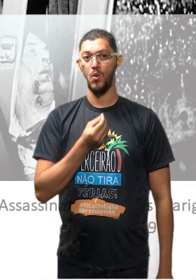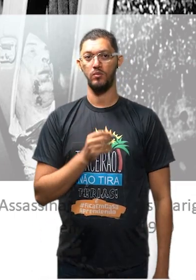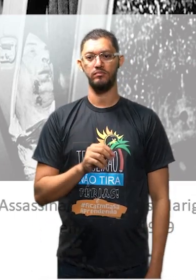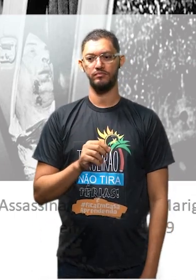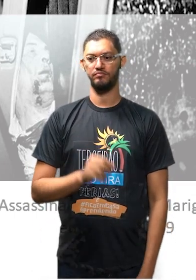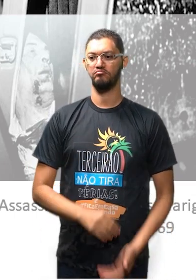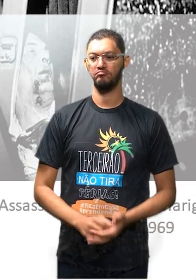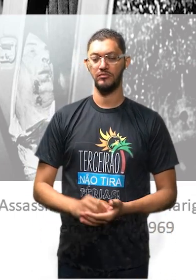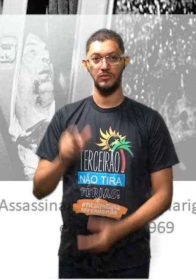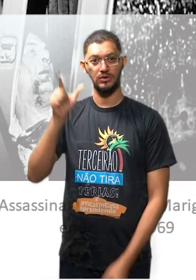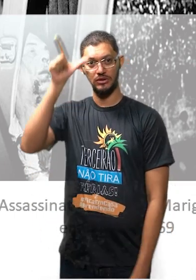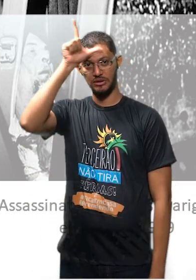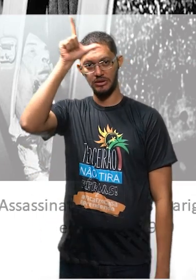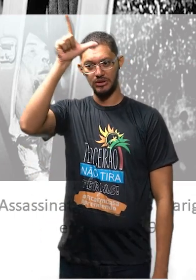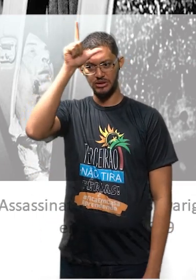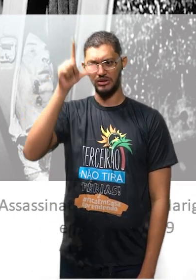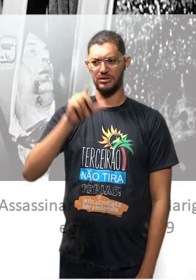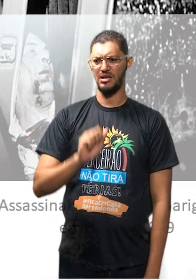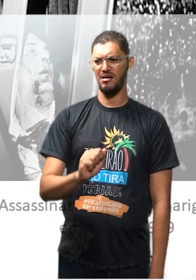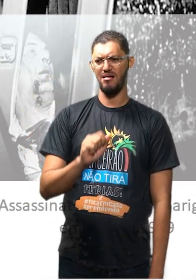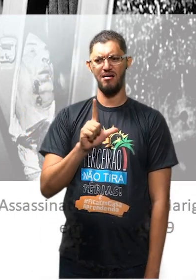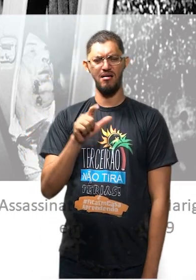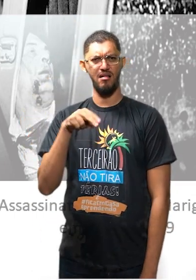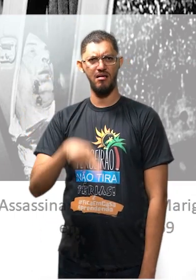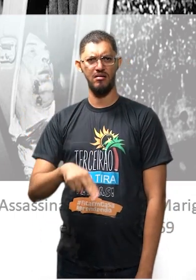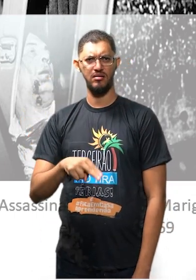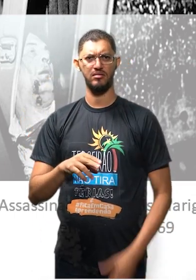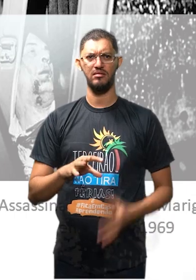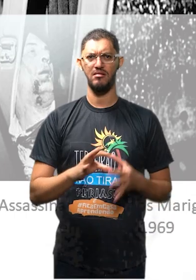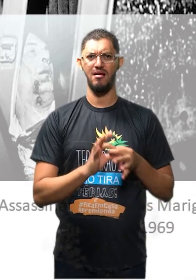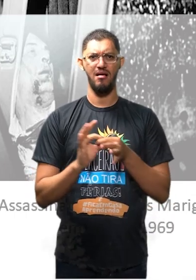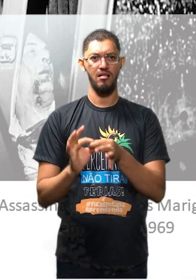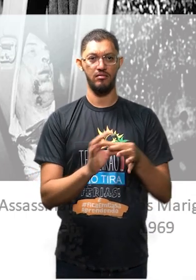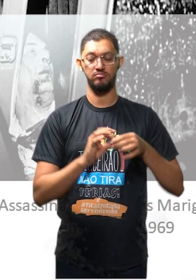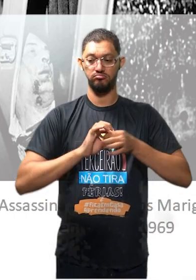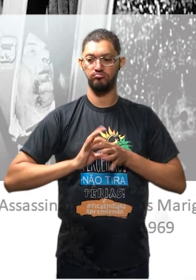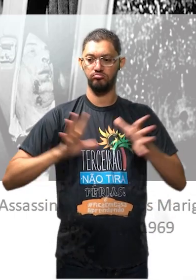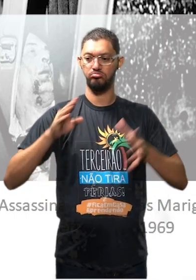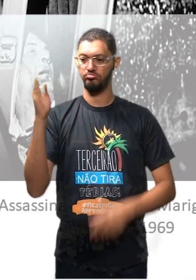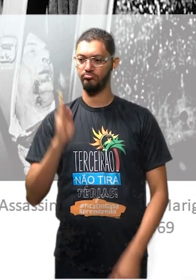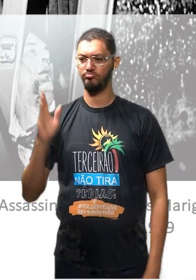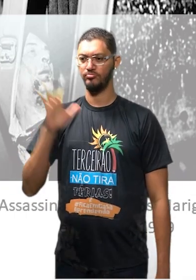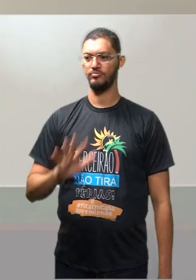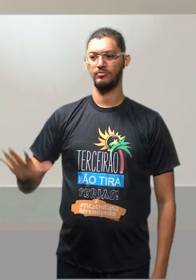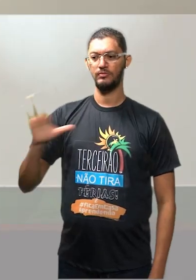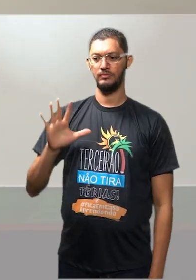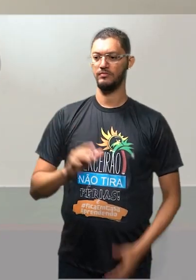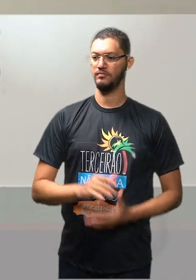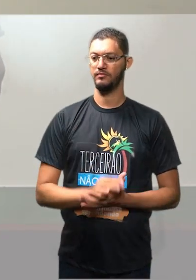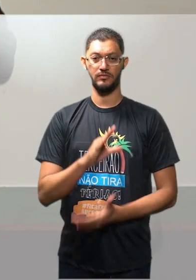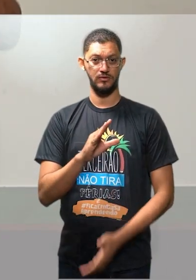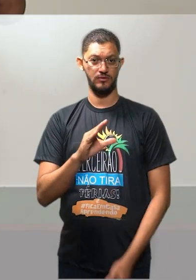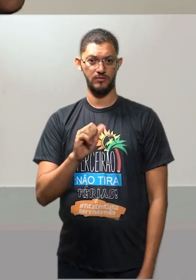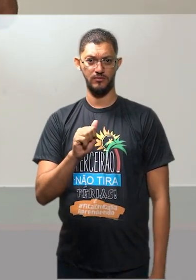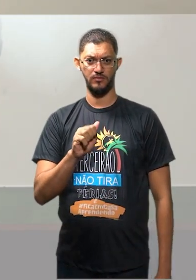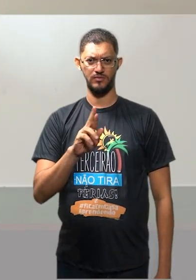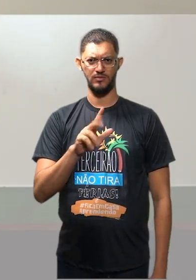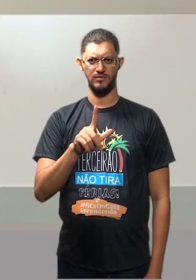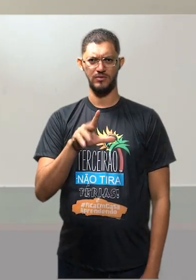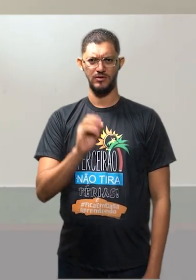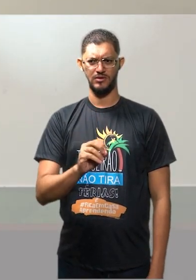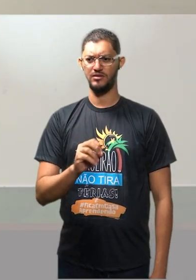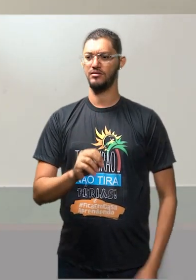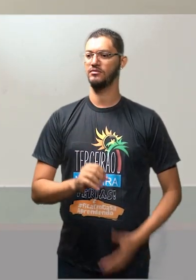Líder da ALN, Aliança Libertadora Nacional, Carlo Marighella. Carlo Marighella da guerrilha